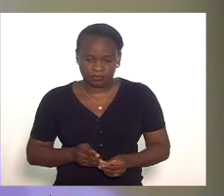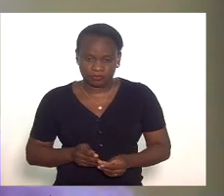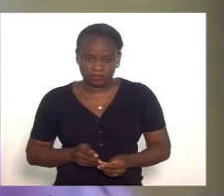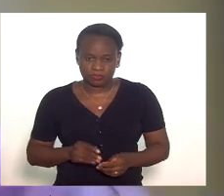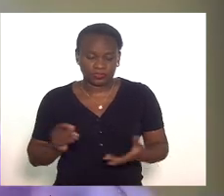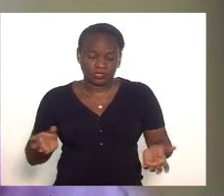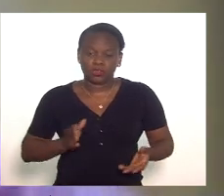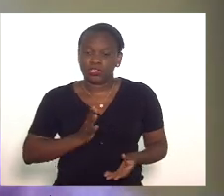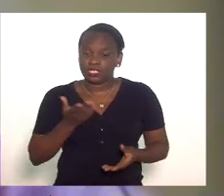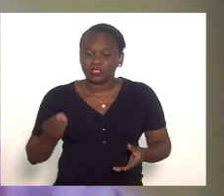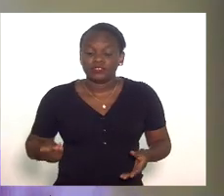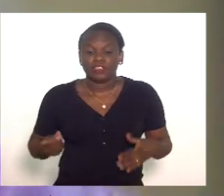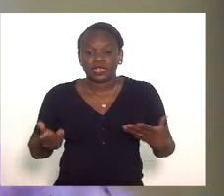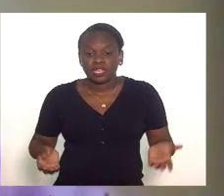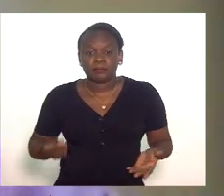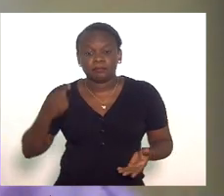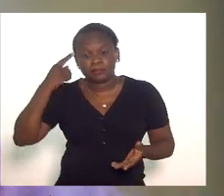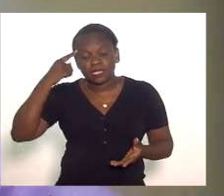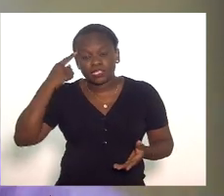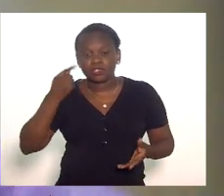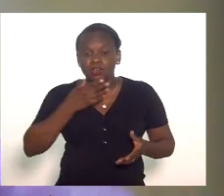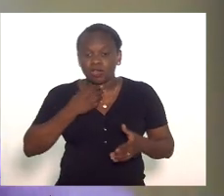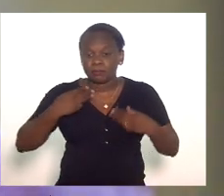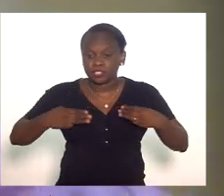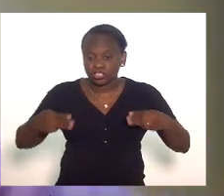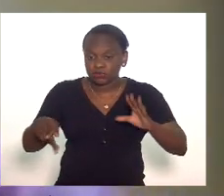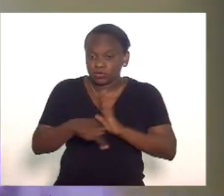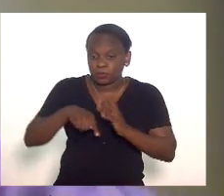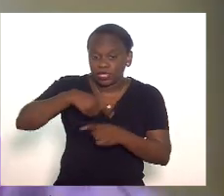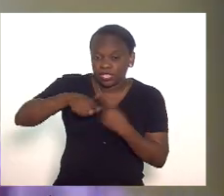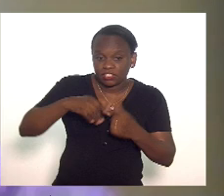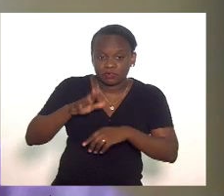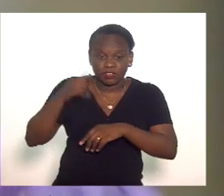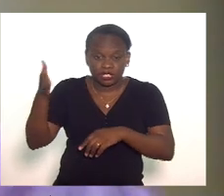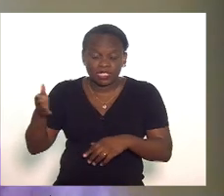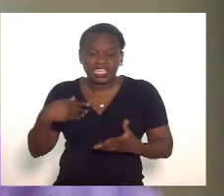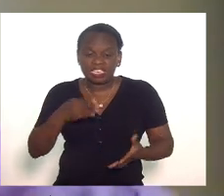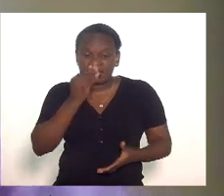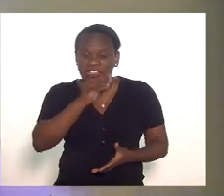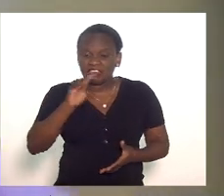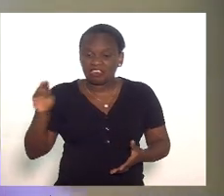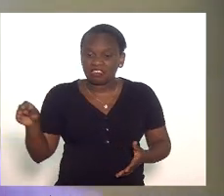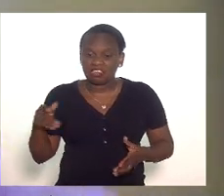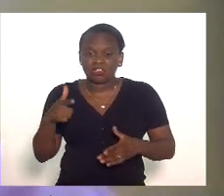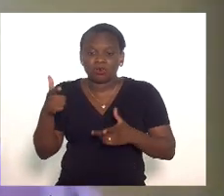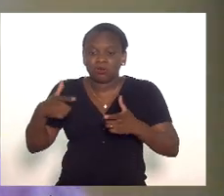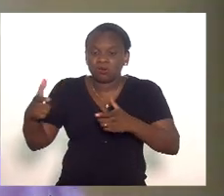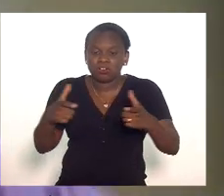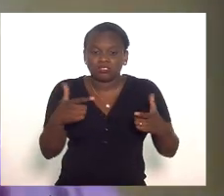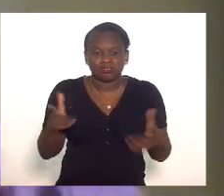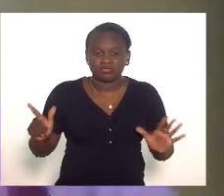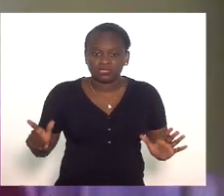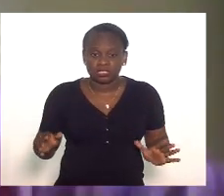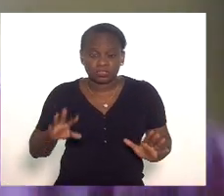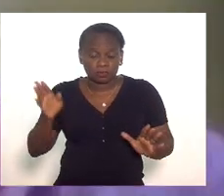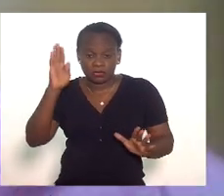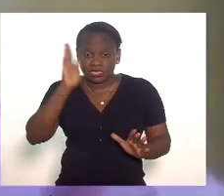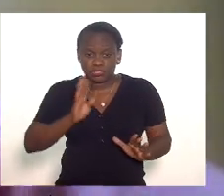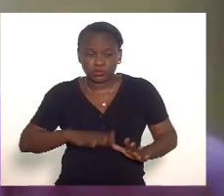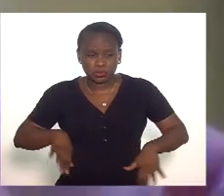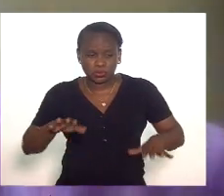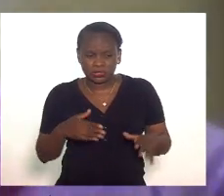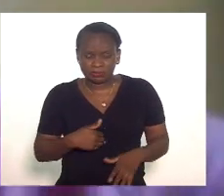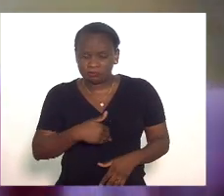é impressionante o ministro das relações exteriores que despreza as relações multilaterais então o Brasil estava tão